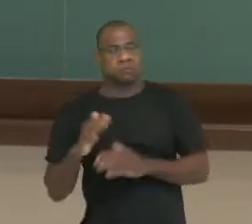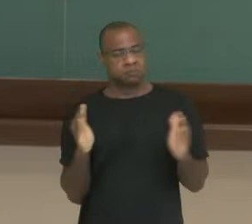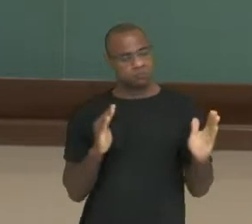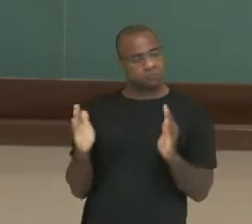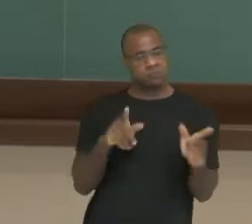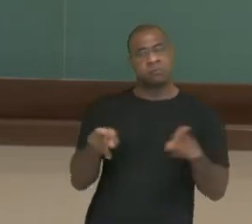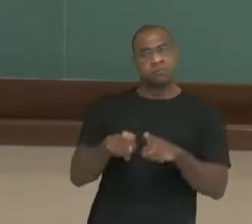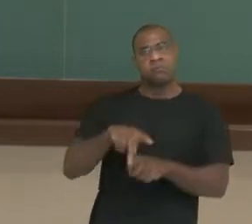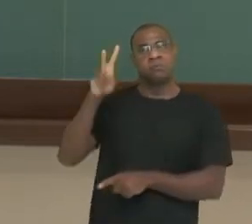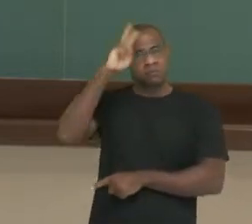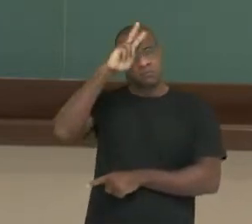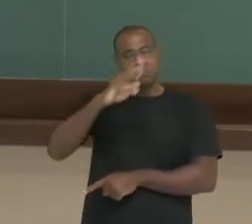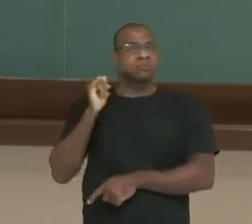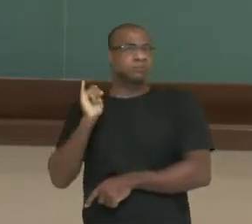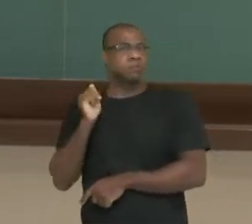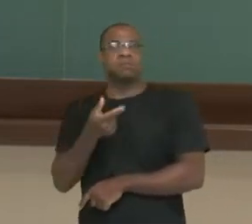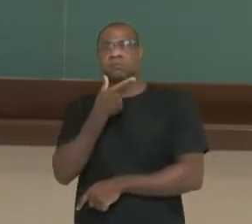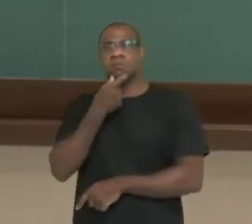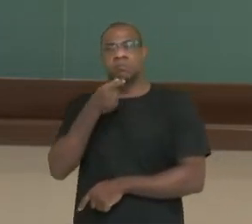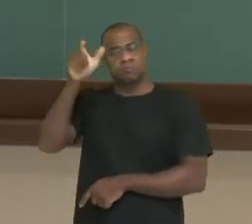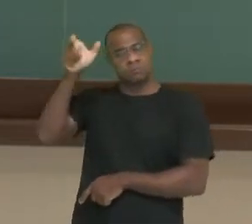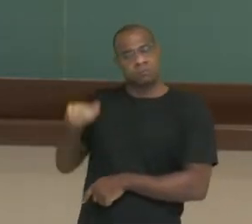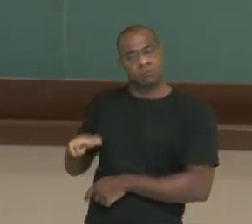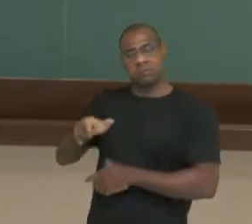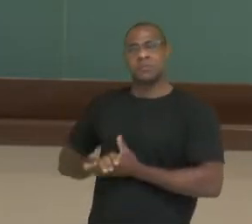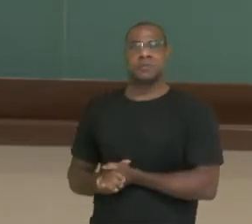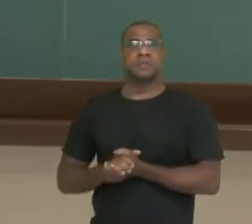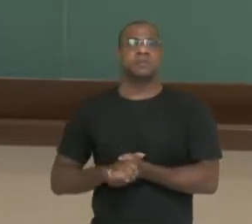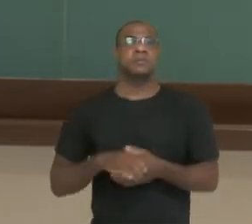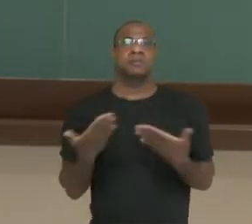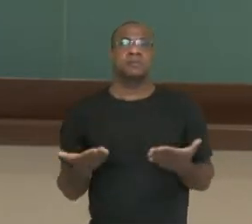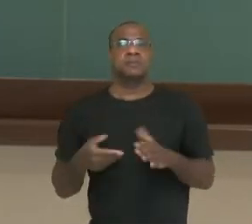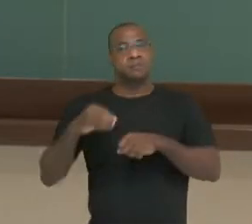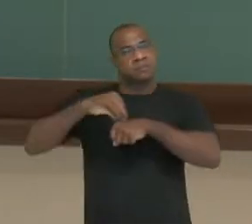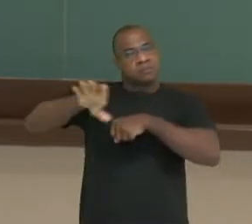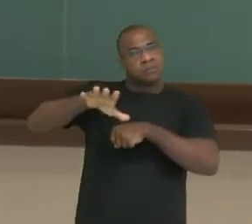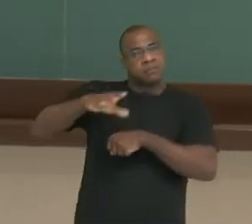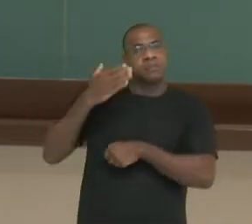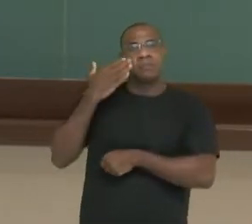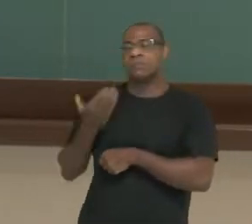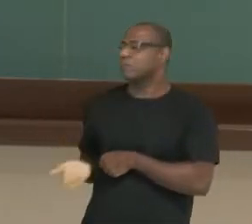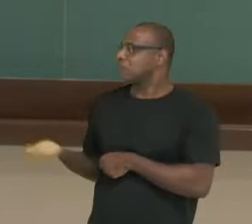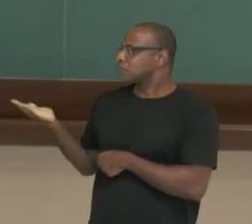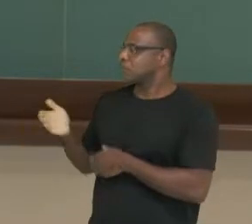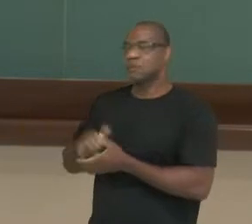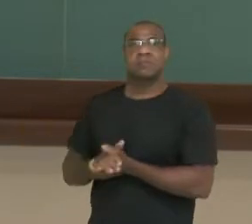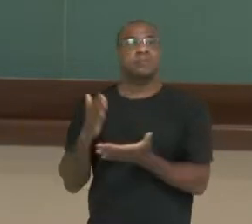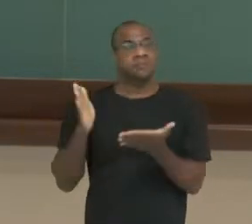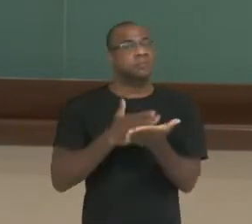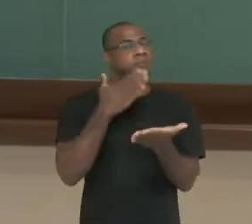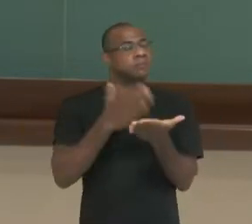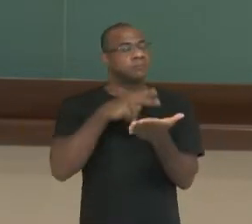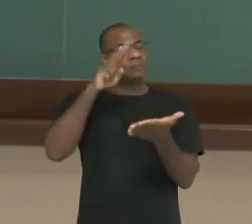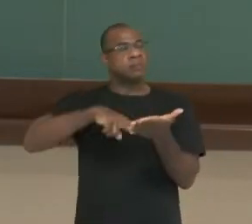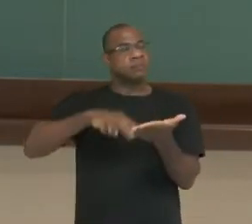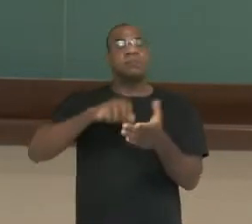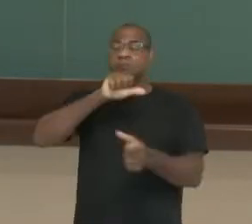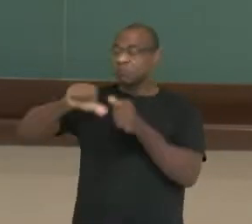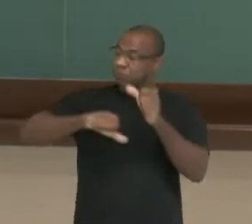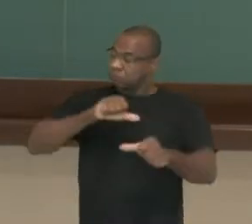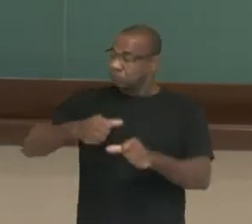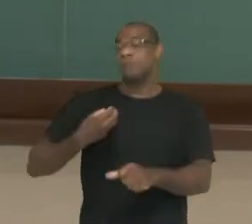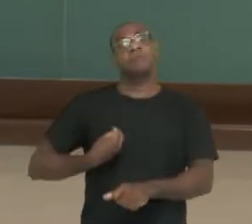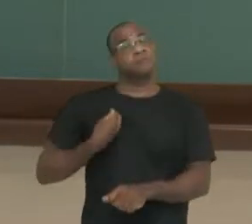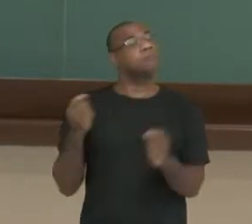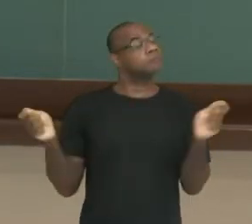cuja história é contada por um narrador. Então, fica a dica aqui, através da minha iconografia, que a leitura transforma. Você